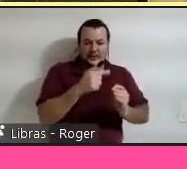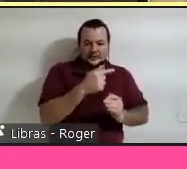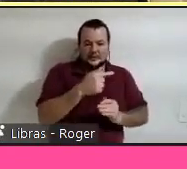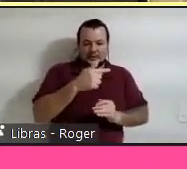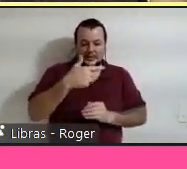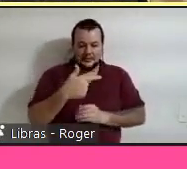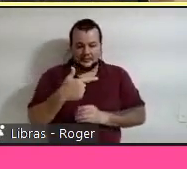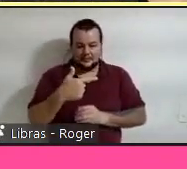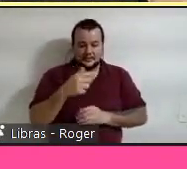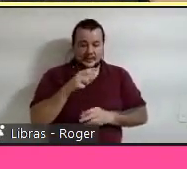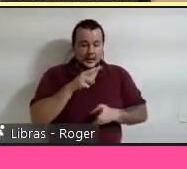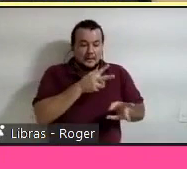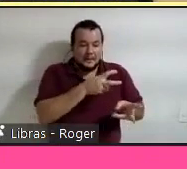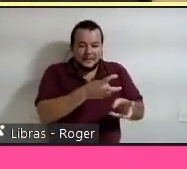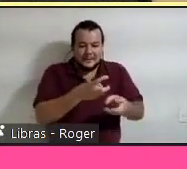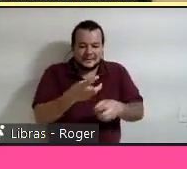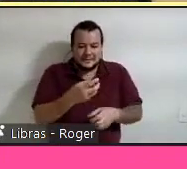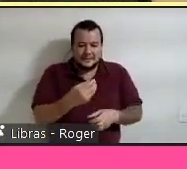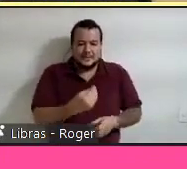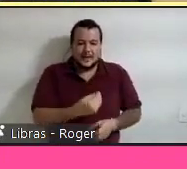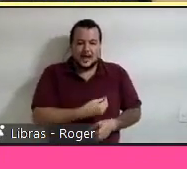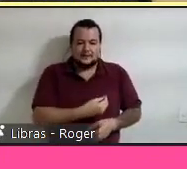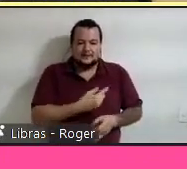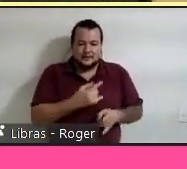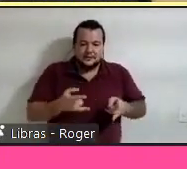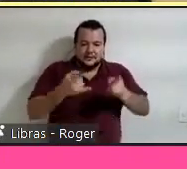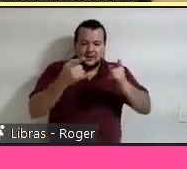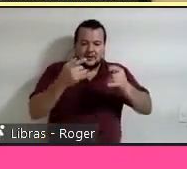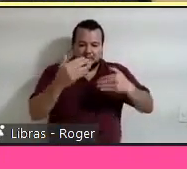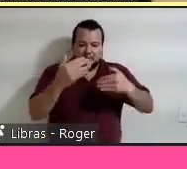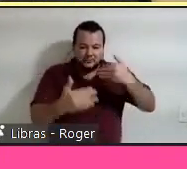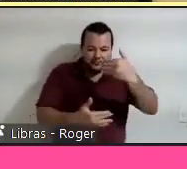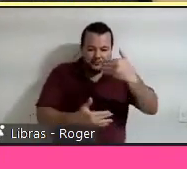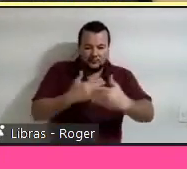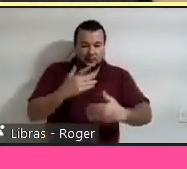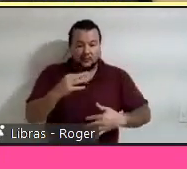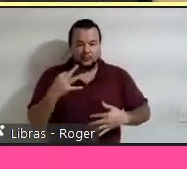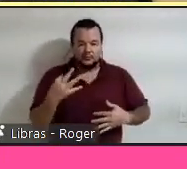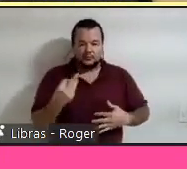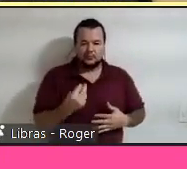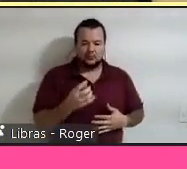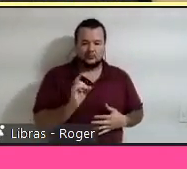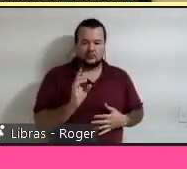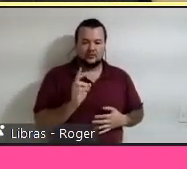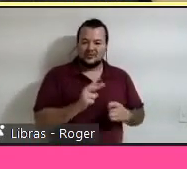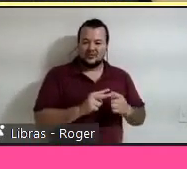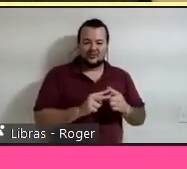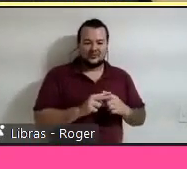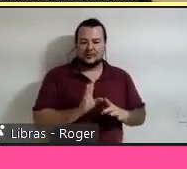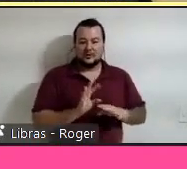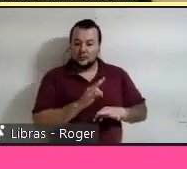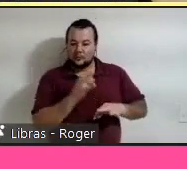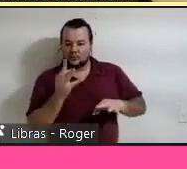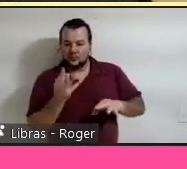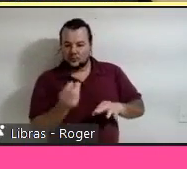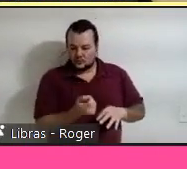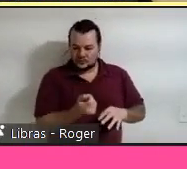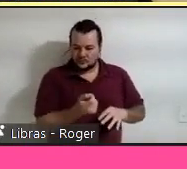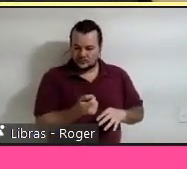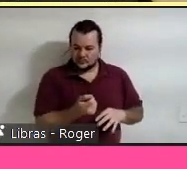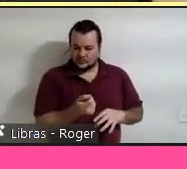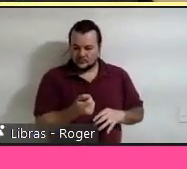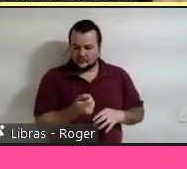edificações como um todo e não só aquelas duas primeiras categorias. Essa é a fase que eu chamo que a gente começou a atrair borboletas.